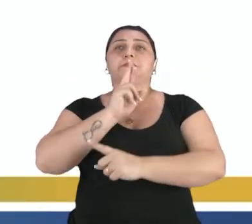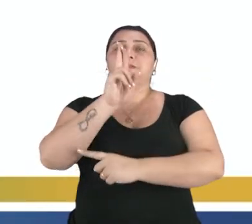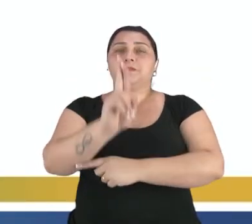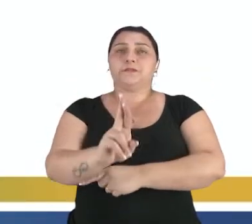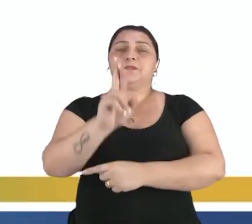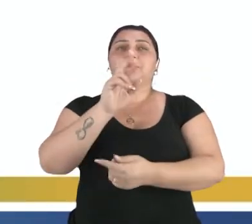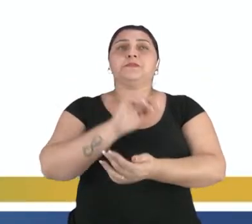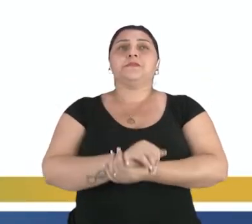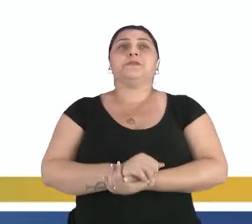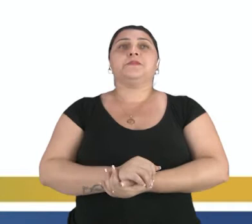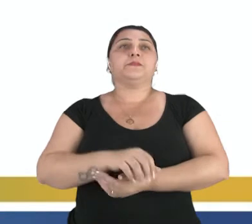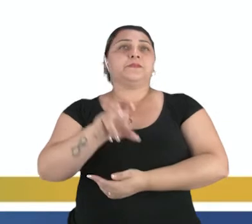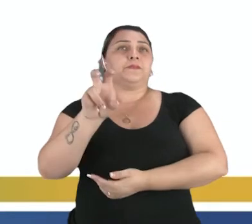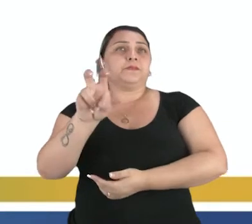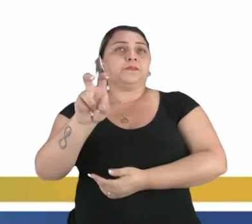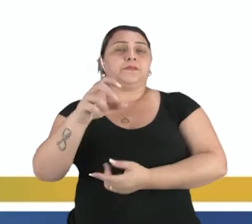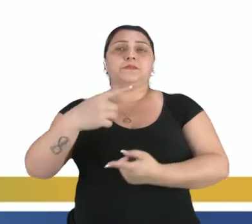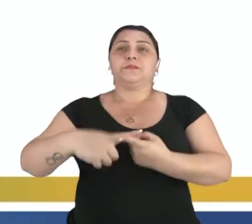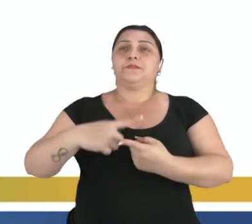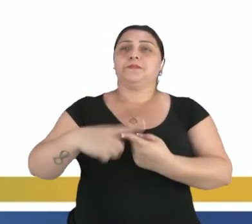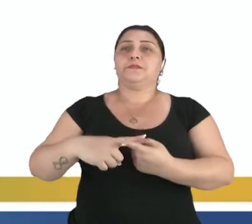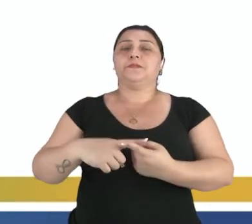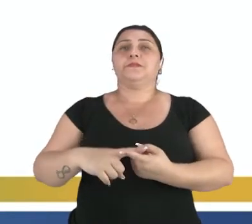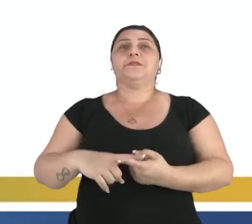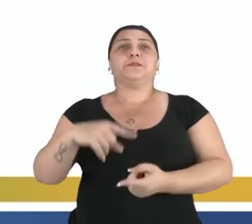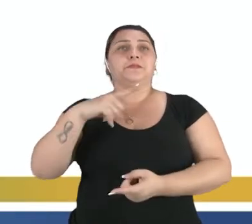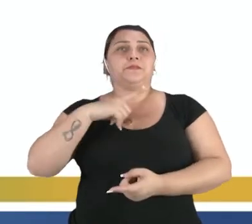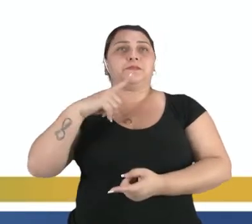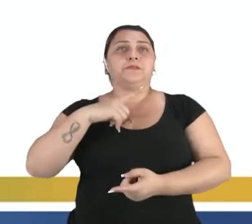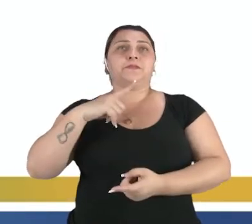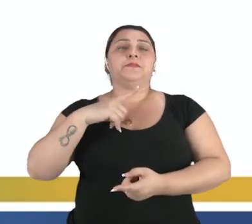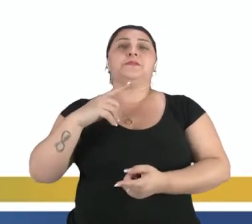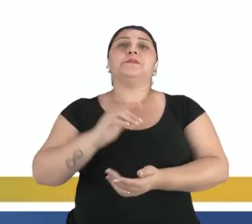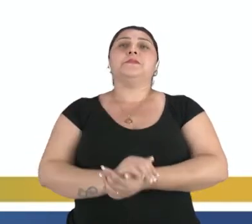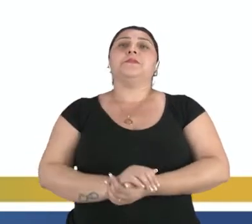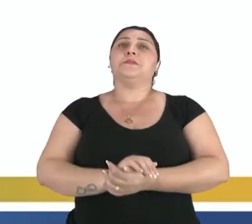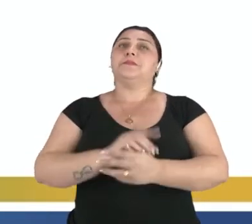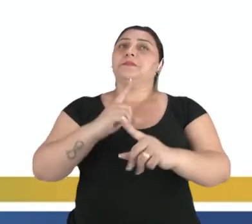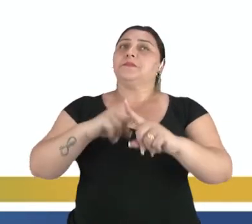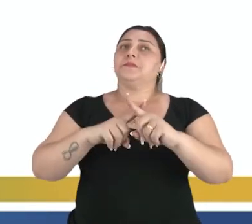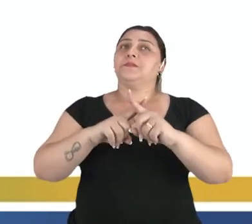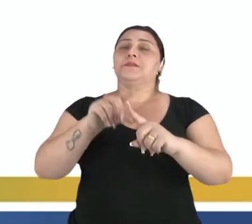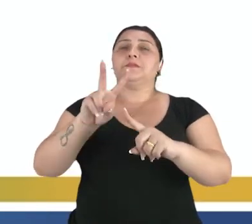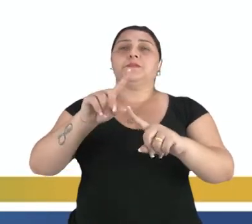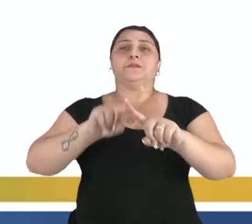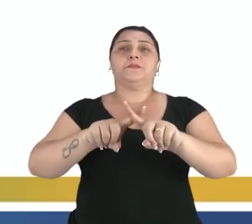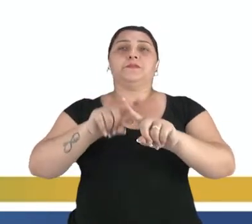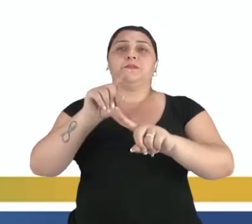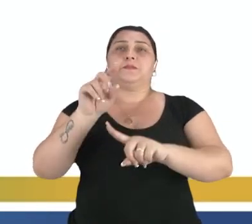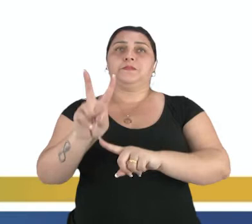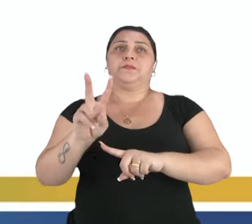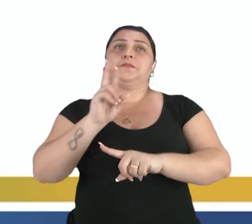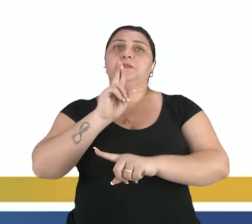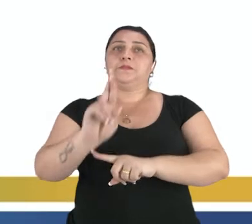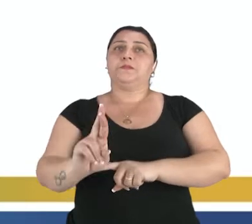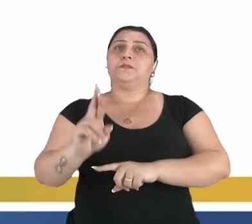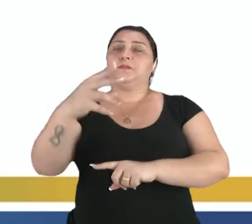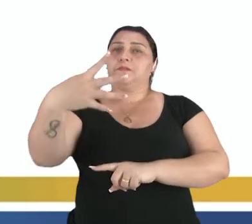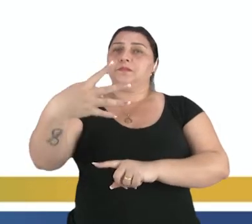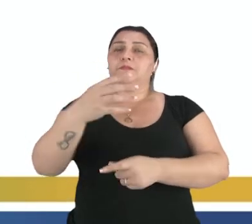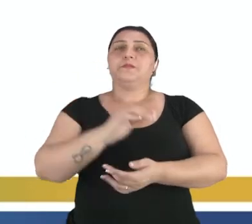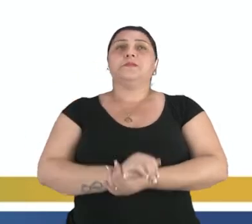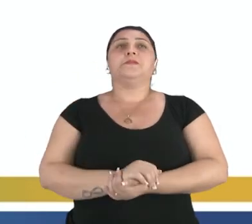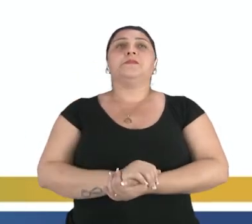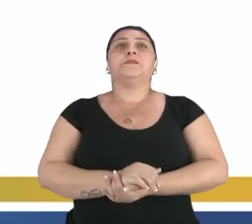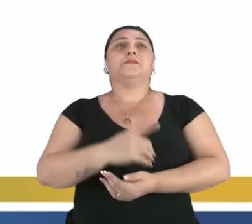resolução, que é 5. Por quê? Nós temos ali um produto, 2 vezes 2, e a resposta é 4.